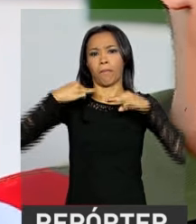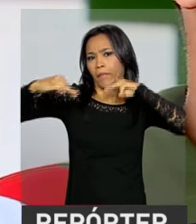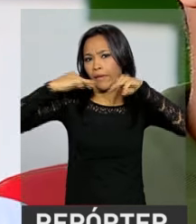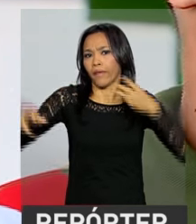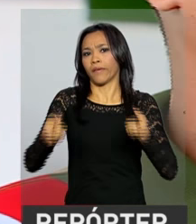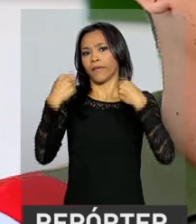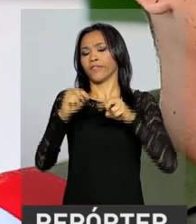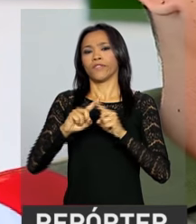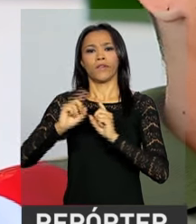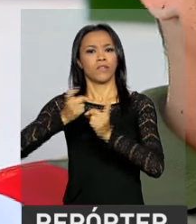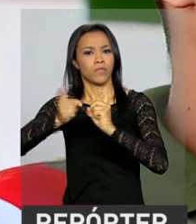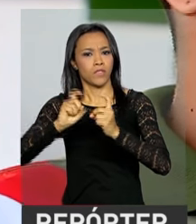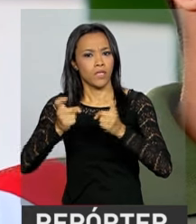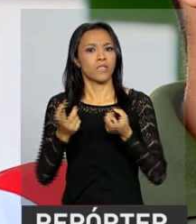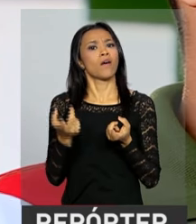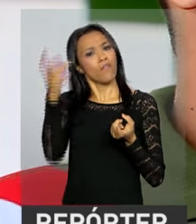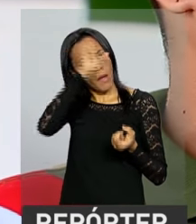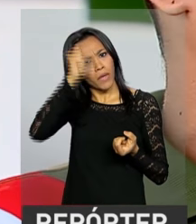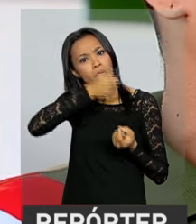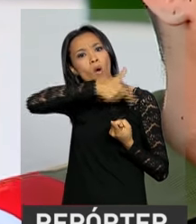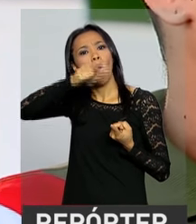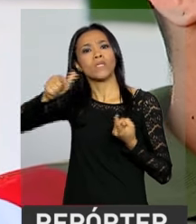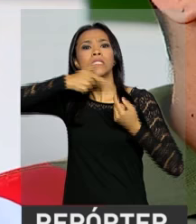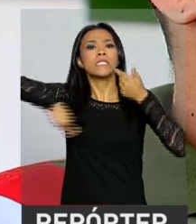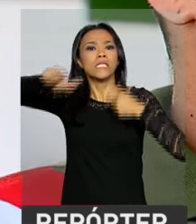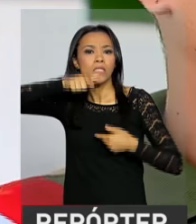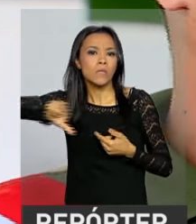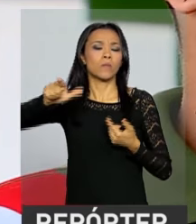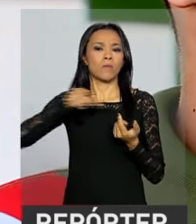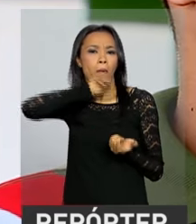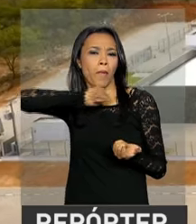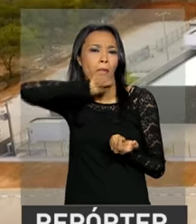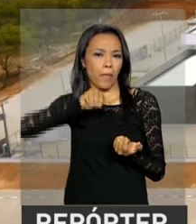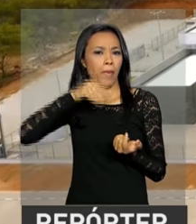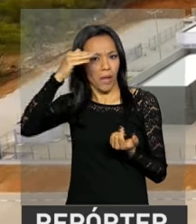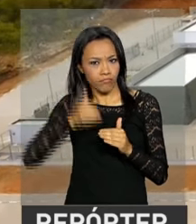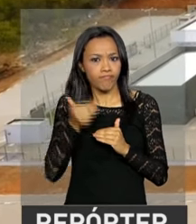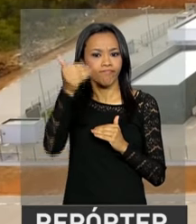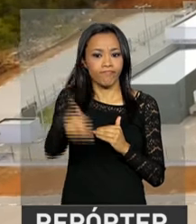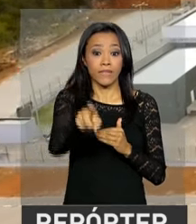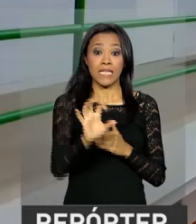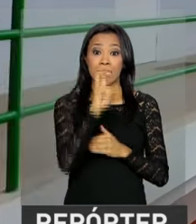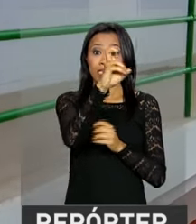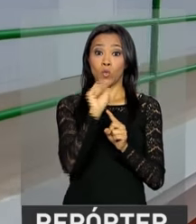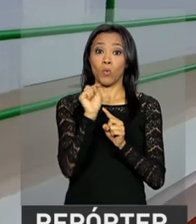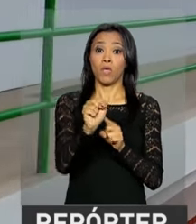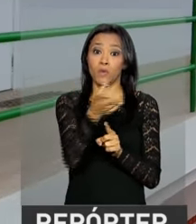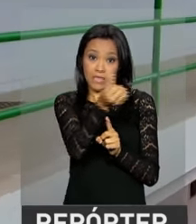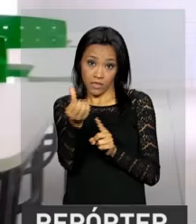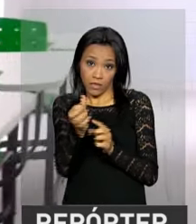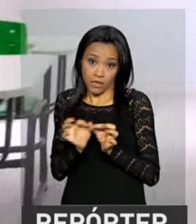administração e como aprender outras línguas para poder ir mais à frente. Um prédio com 5.600 metros